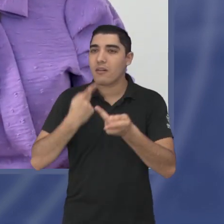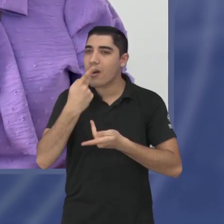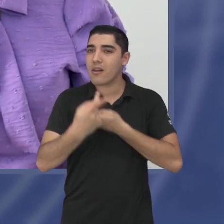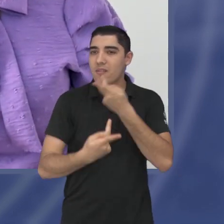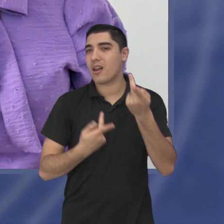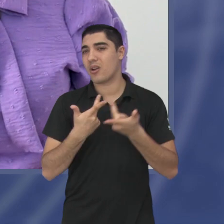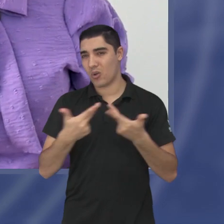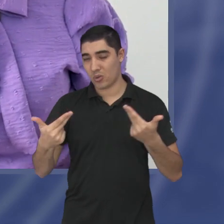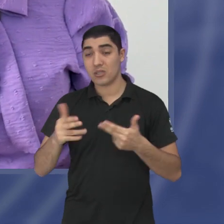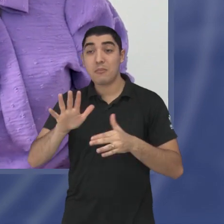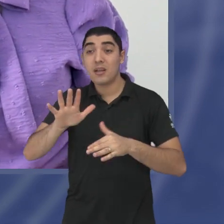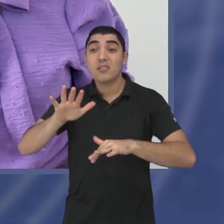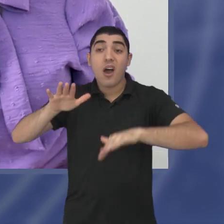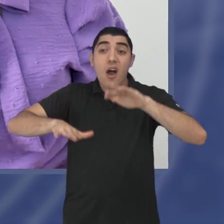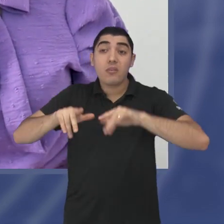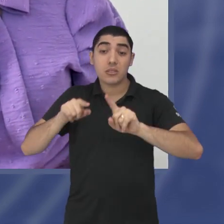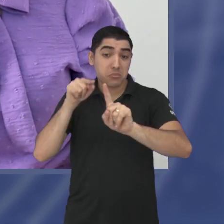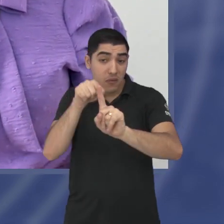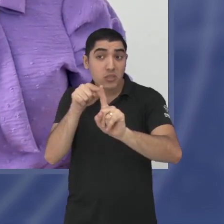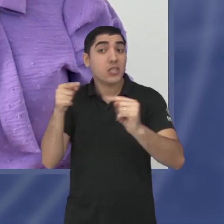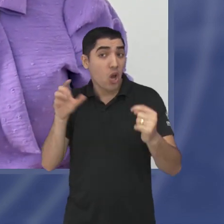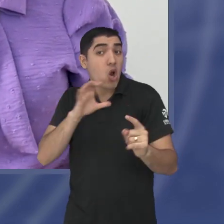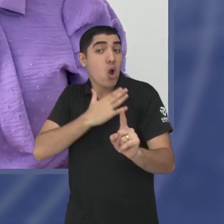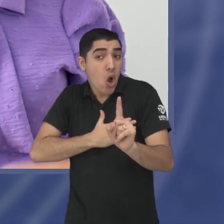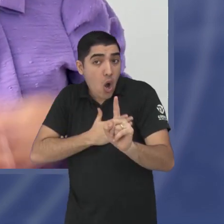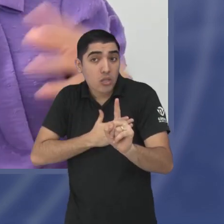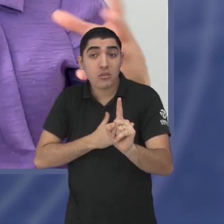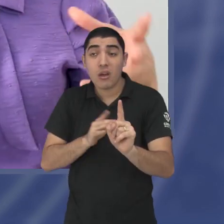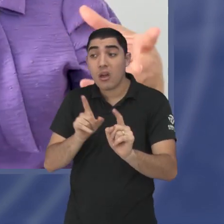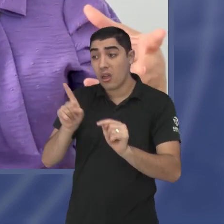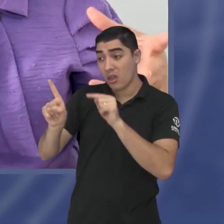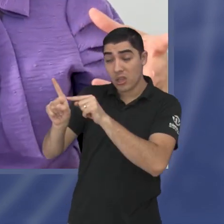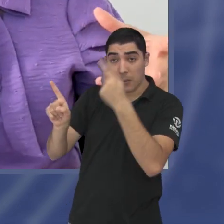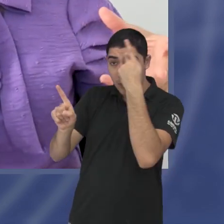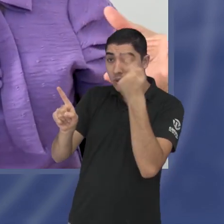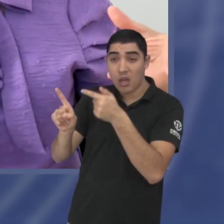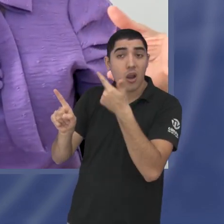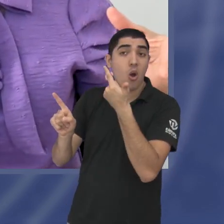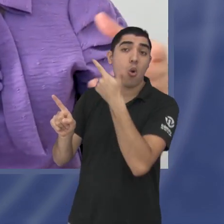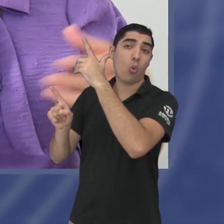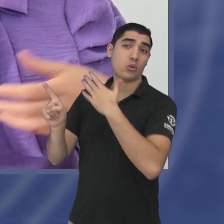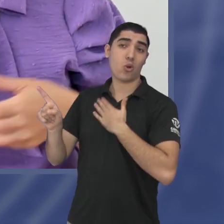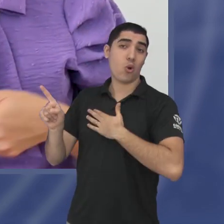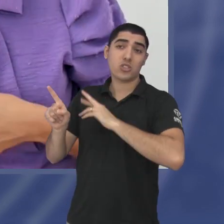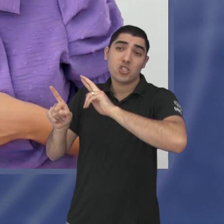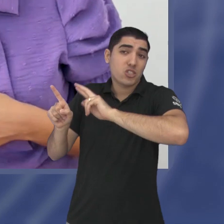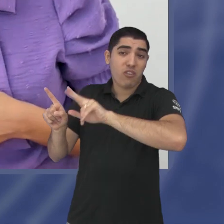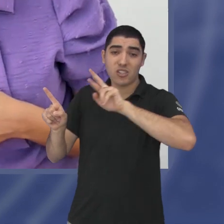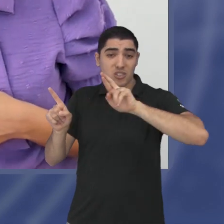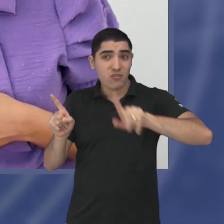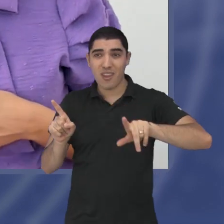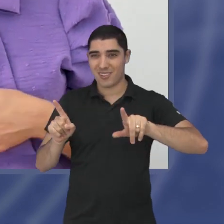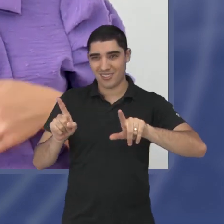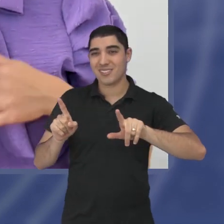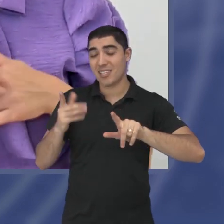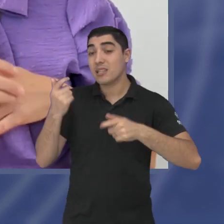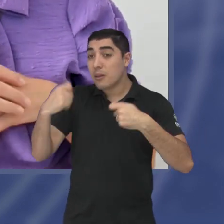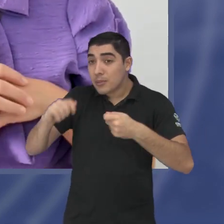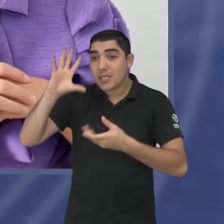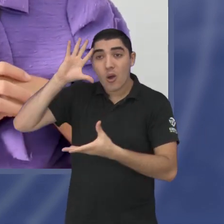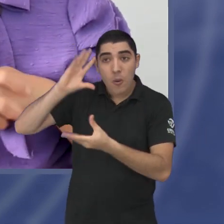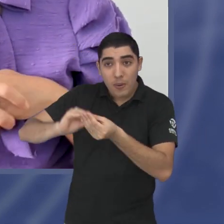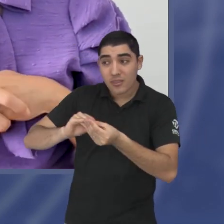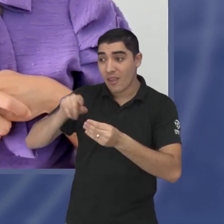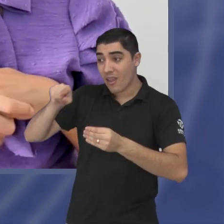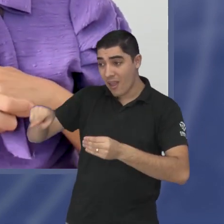que existe algo que vai funcionar para você e que, de repente, funciona diferente para outra realidade.